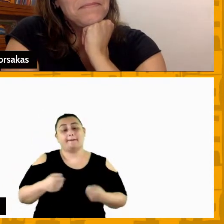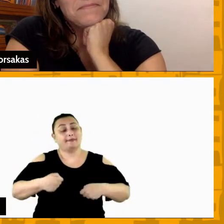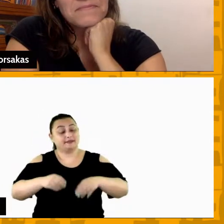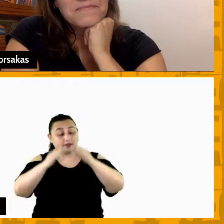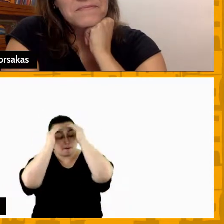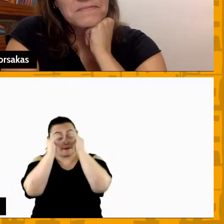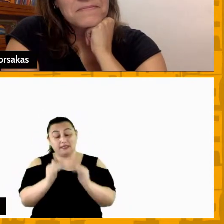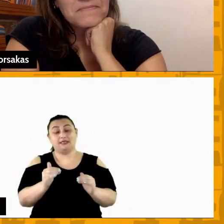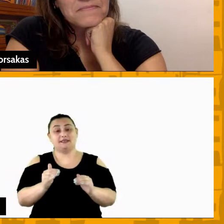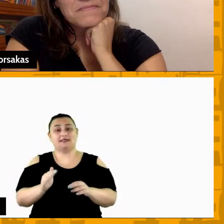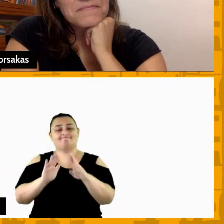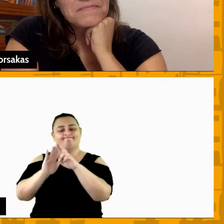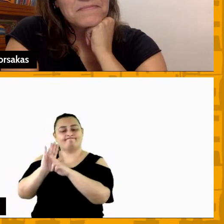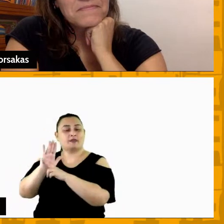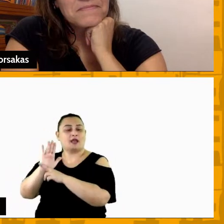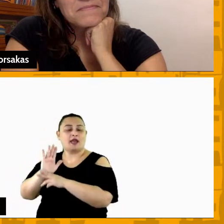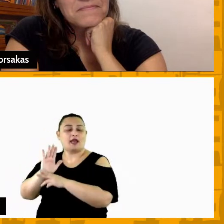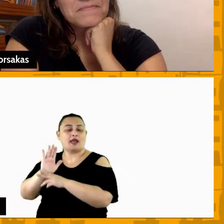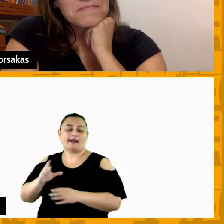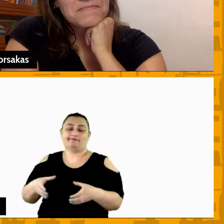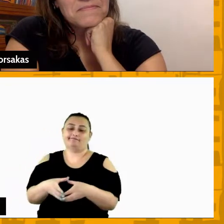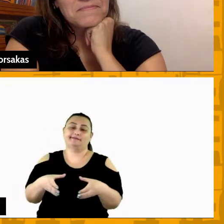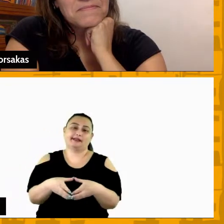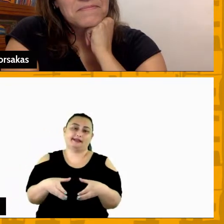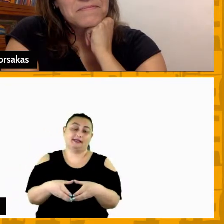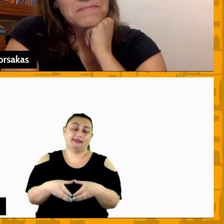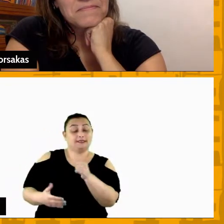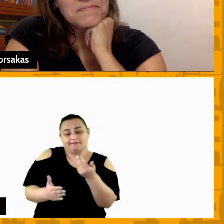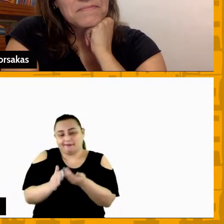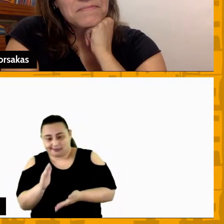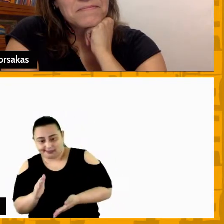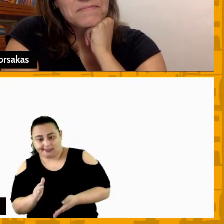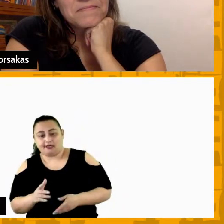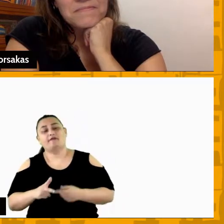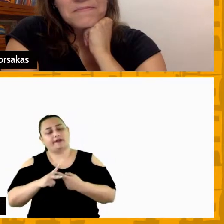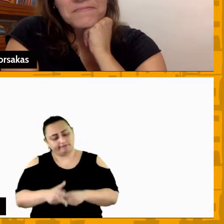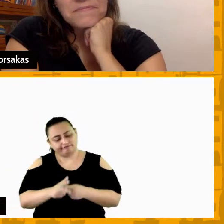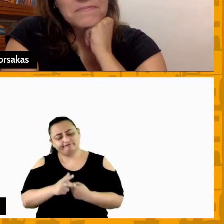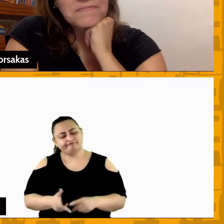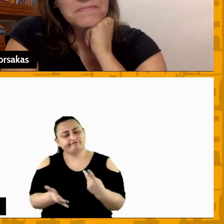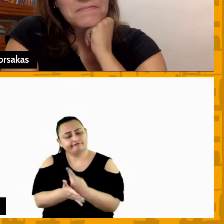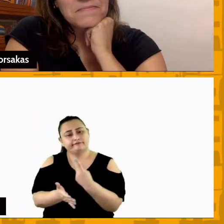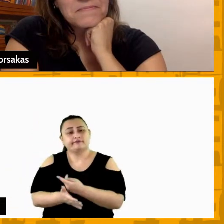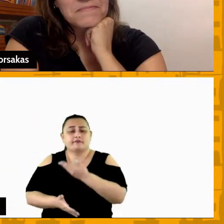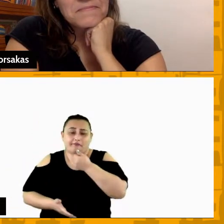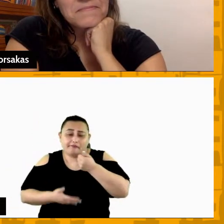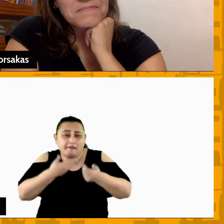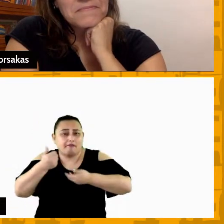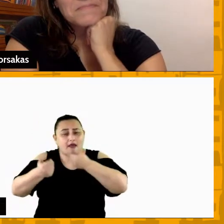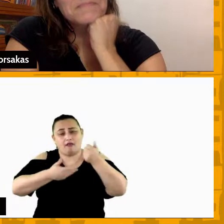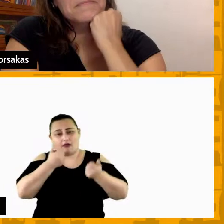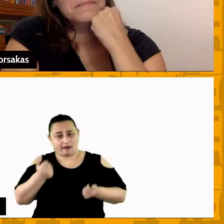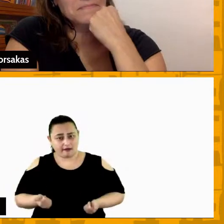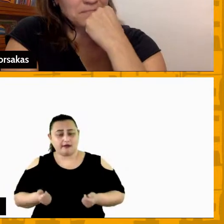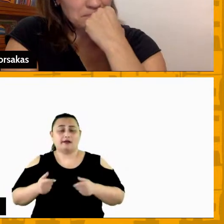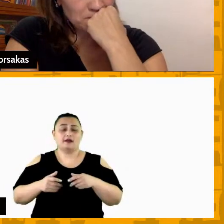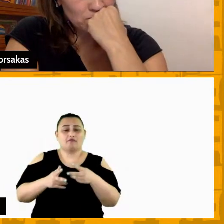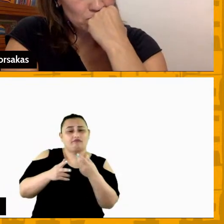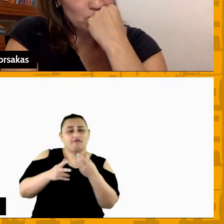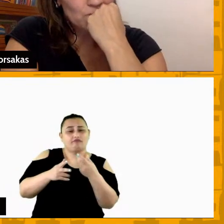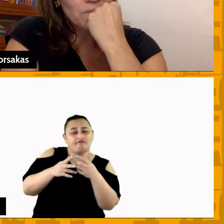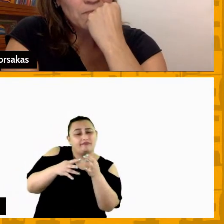executar e aí naturalmente se você perder você vai estar corrigindo alguns erros melhorando alguns detalhes para você